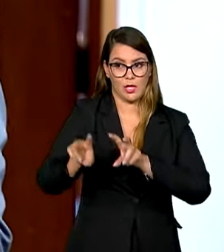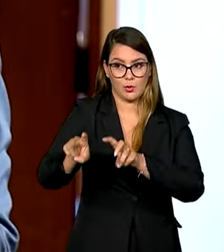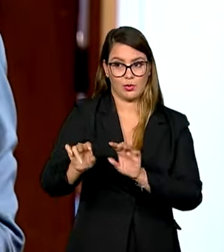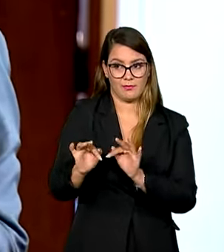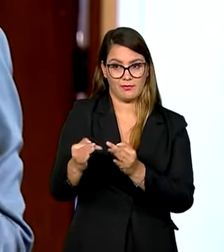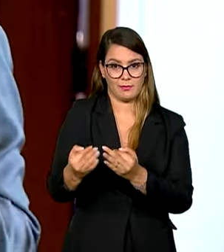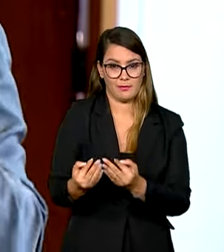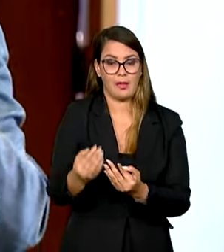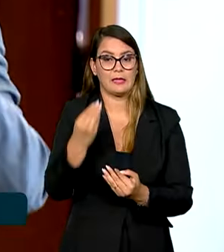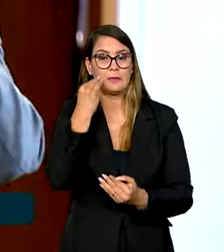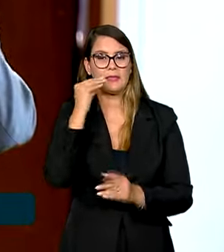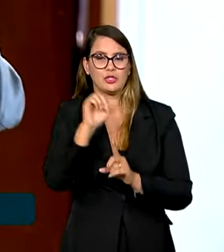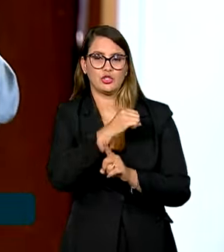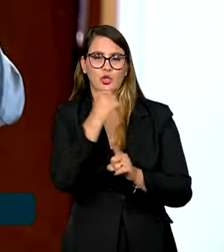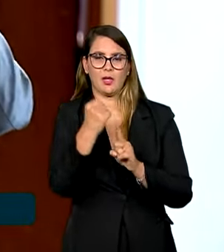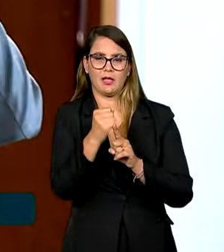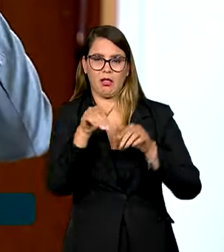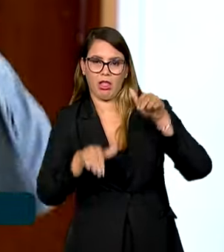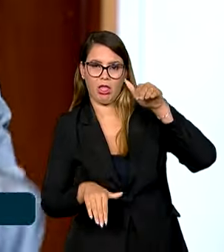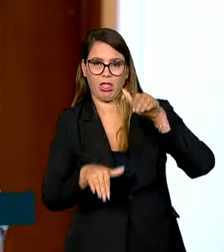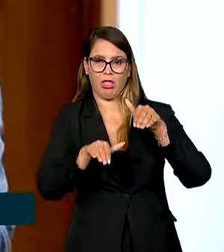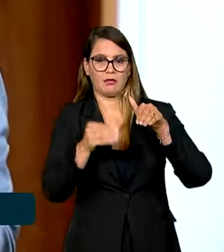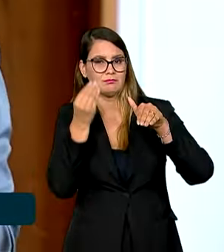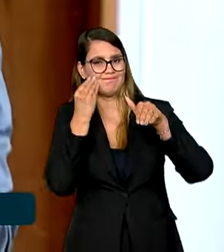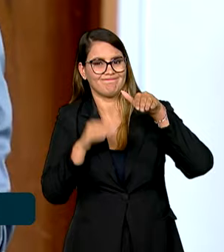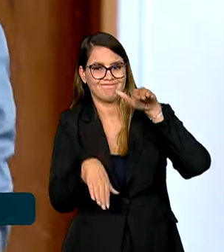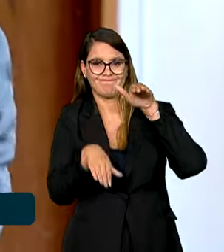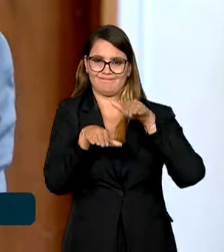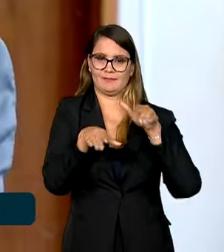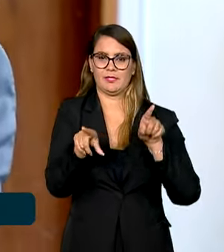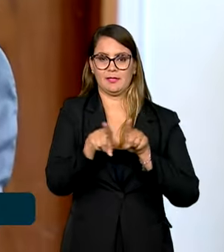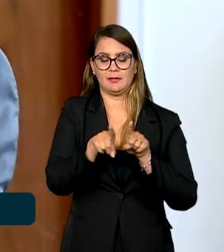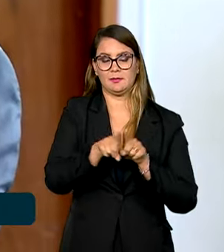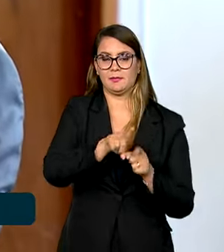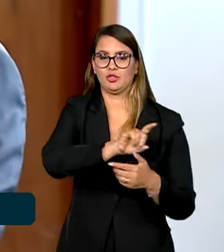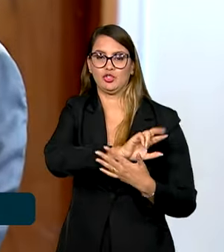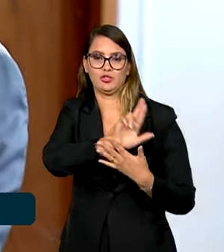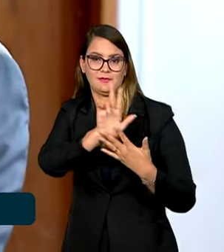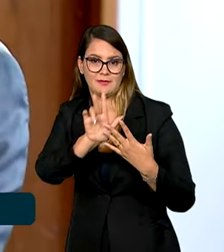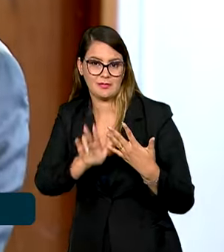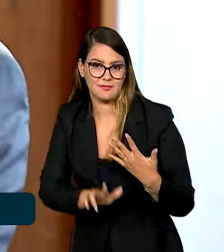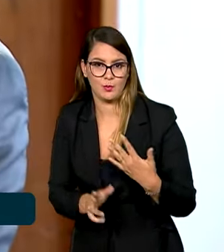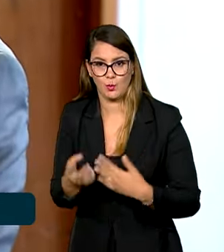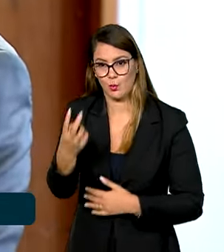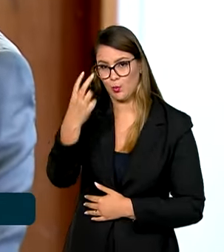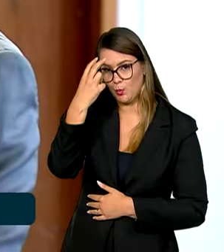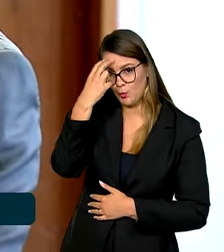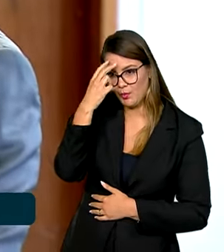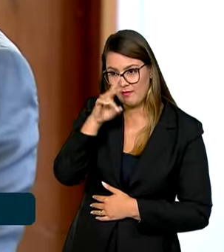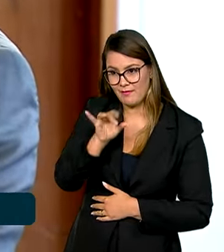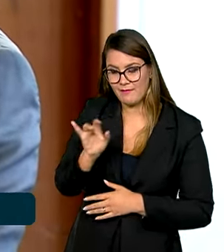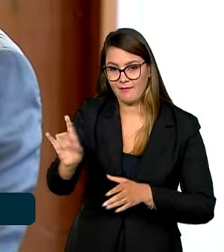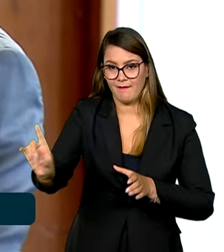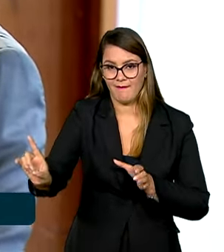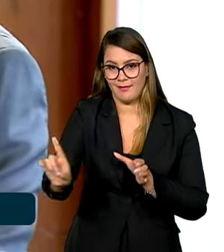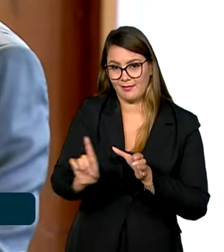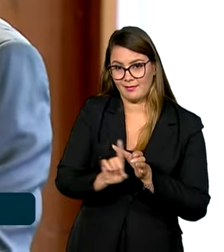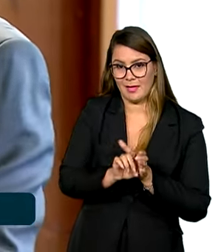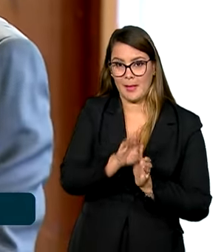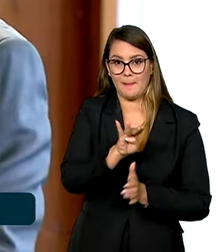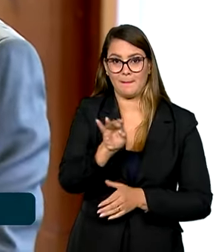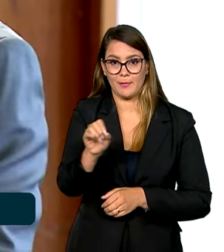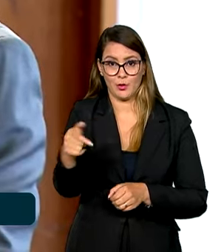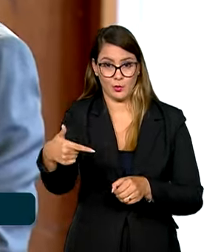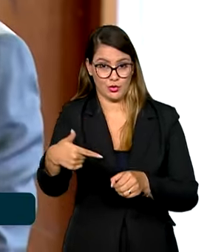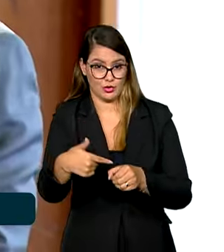diminuir as desigualdades sociais, temos o desafio de diversificar as culturas que vão entrar no biodiesel